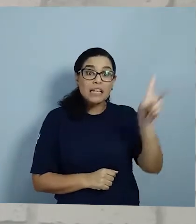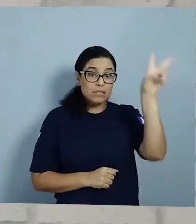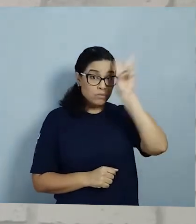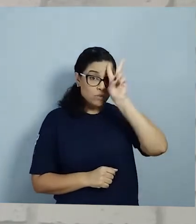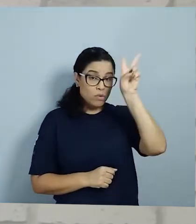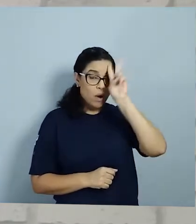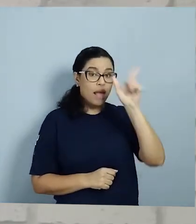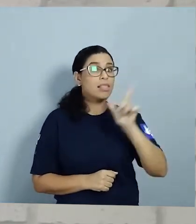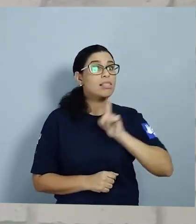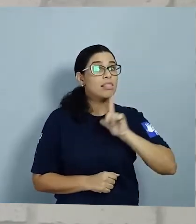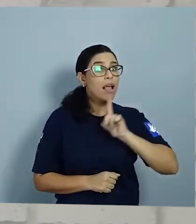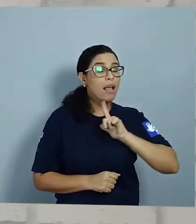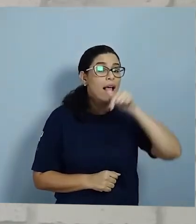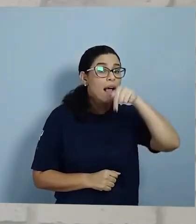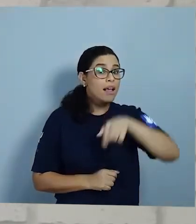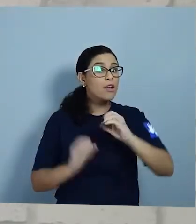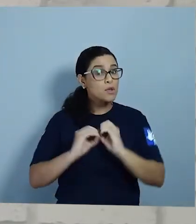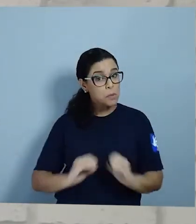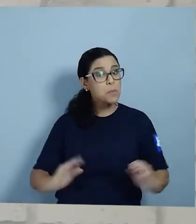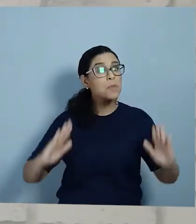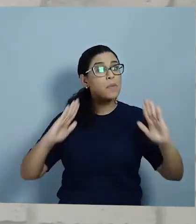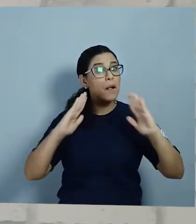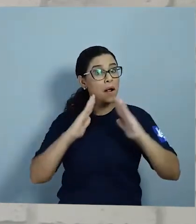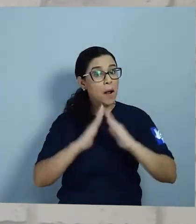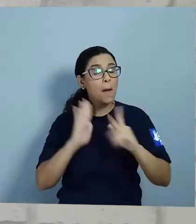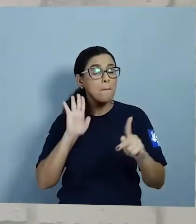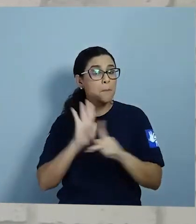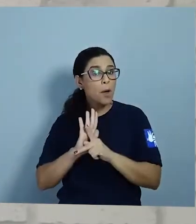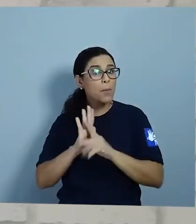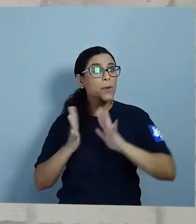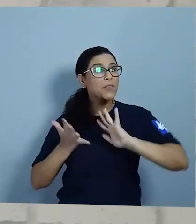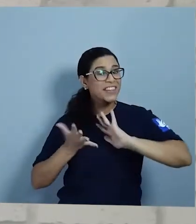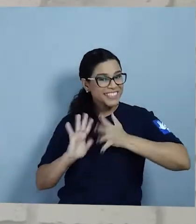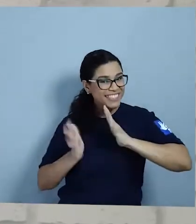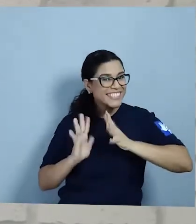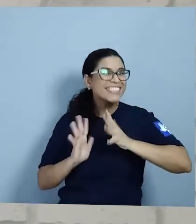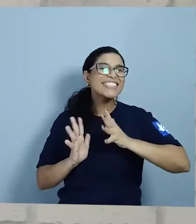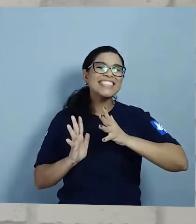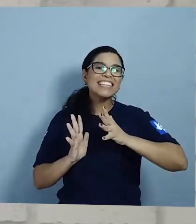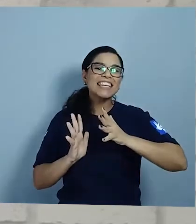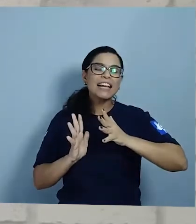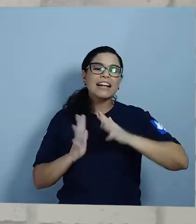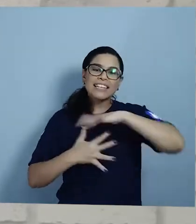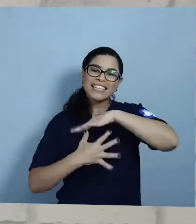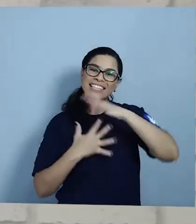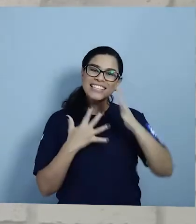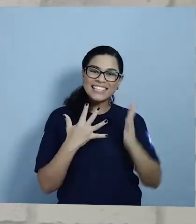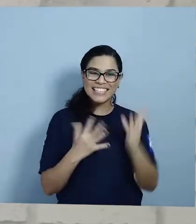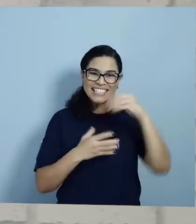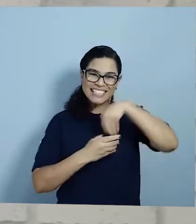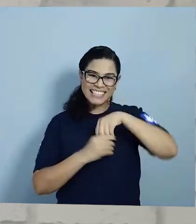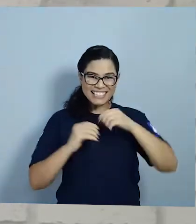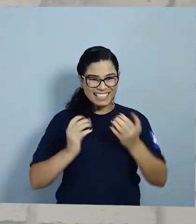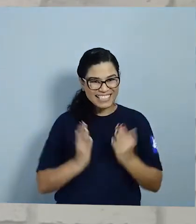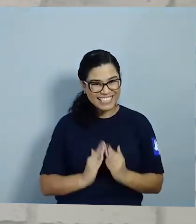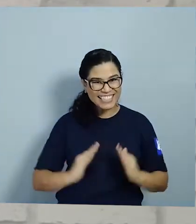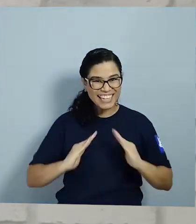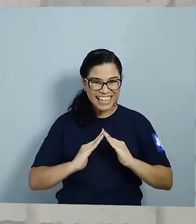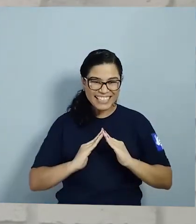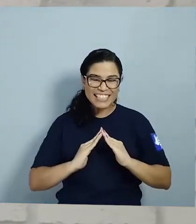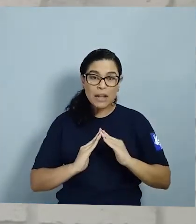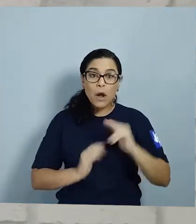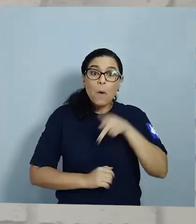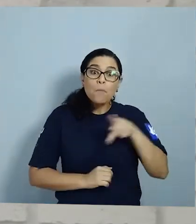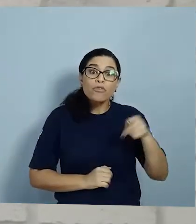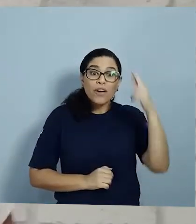-feiras Nós temos um quadro dentro do programa Saberes em Casa Dedicado a Libras Isso mesmo Libras em Casa Com o